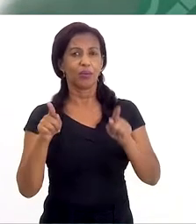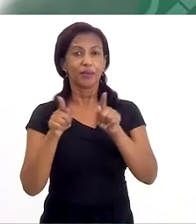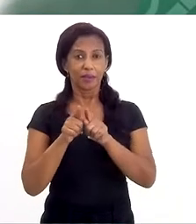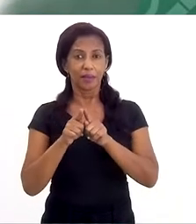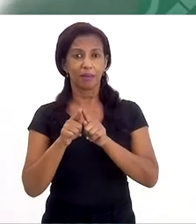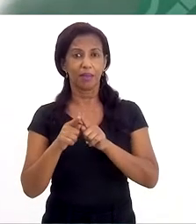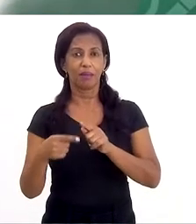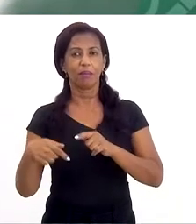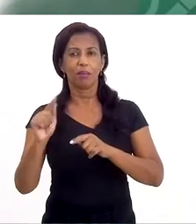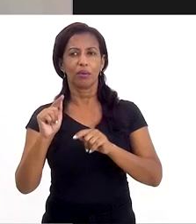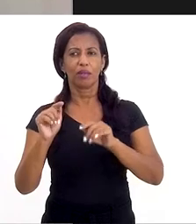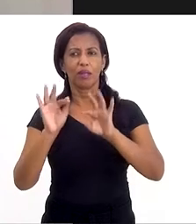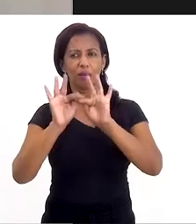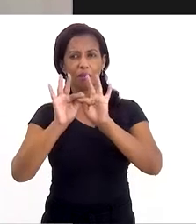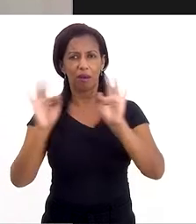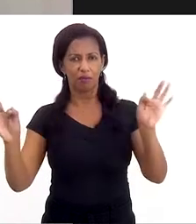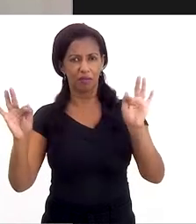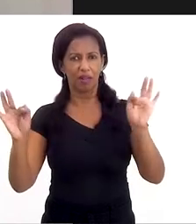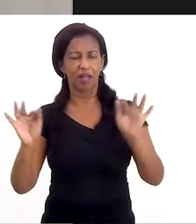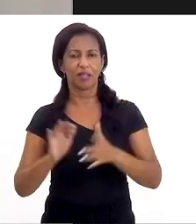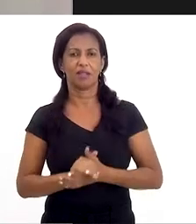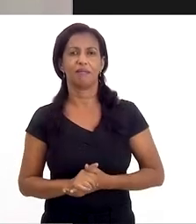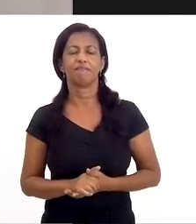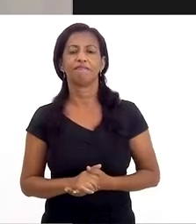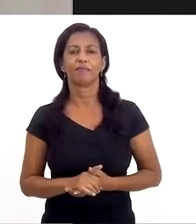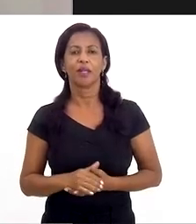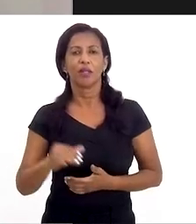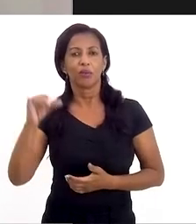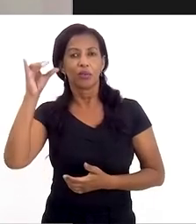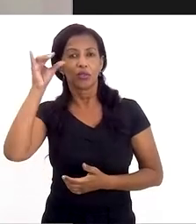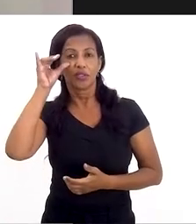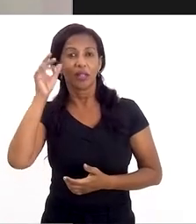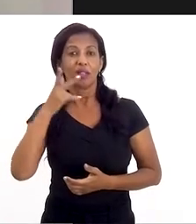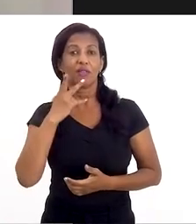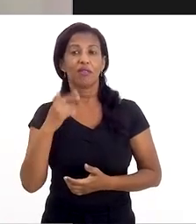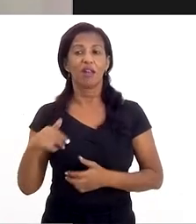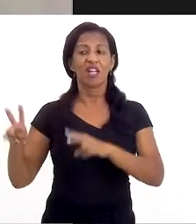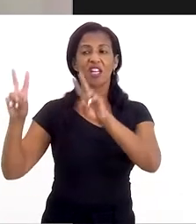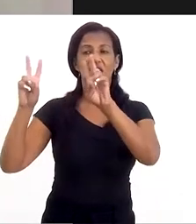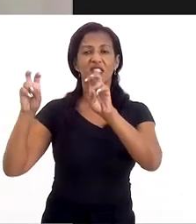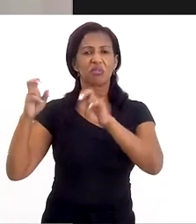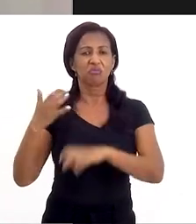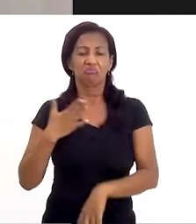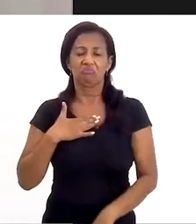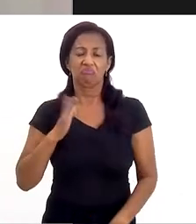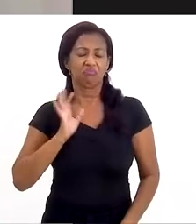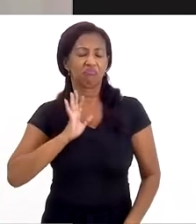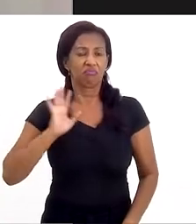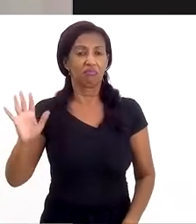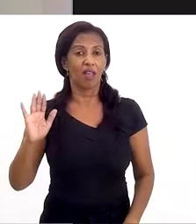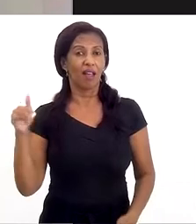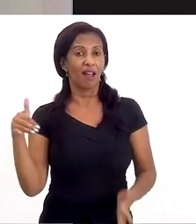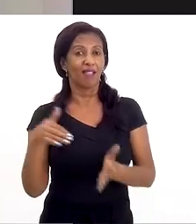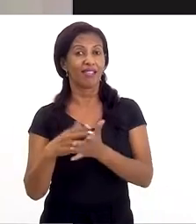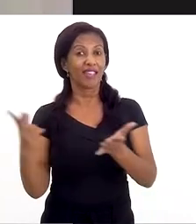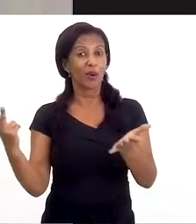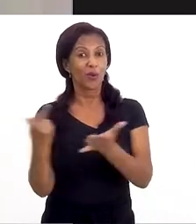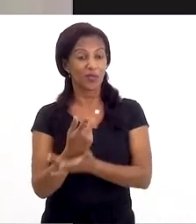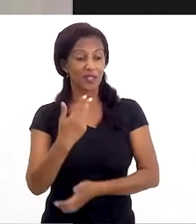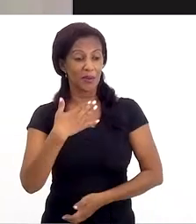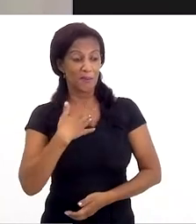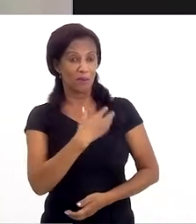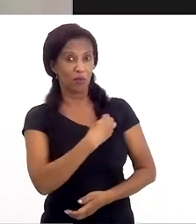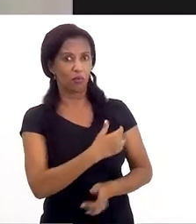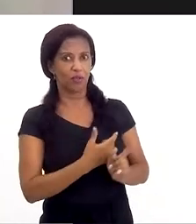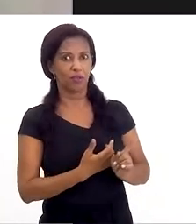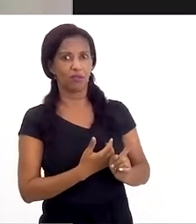coloquei uma frase até no perfil do Instagram do projeto que diz, né, que esse assunto não me interessa, né, até que aconteça com